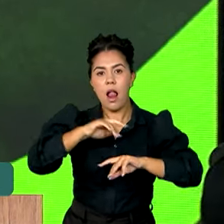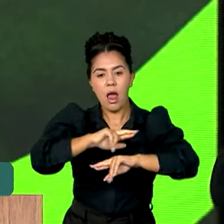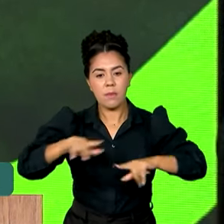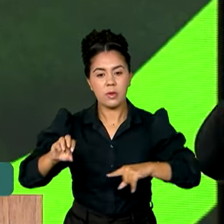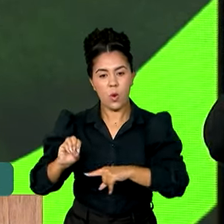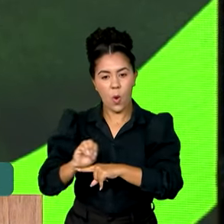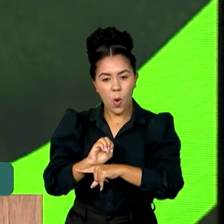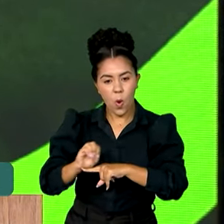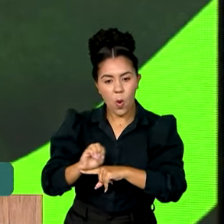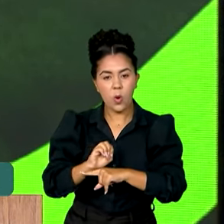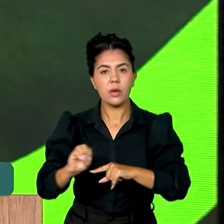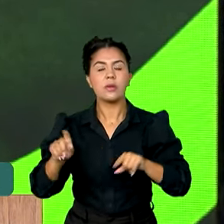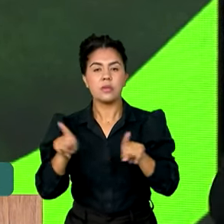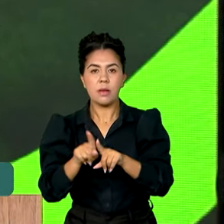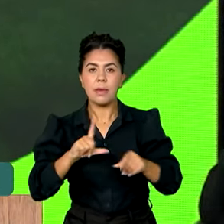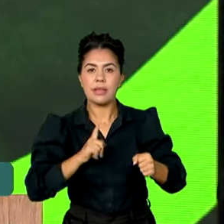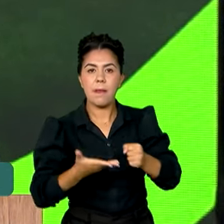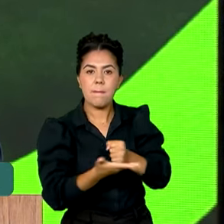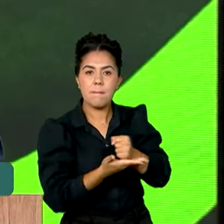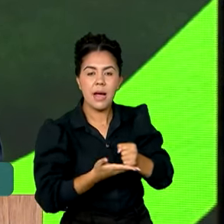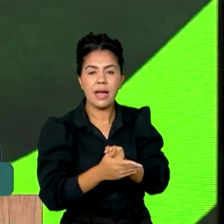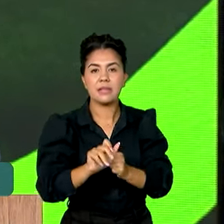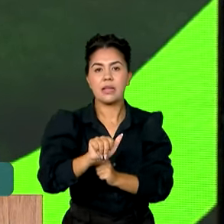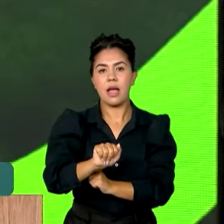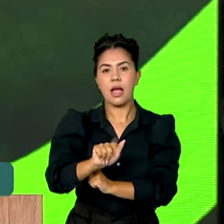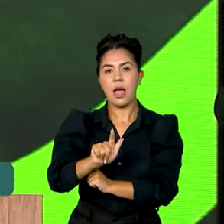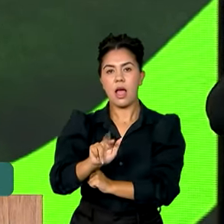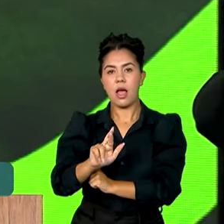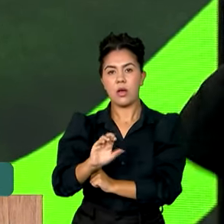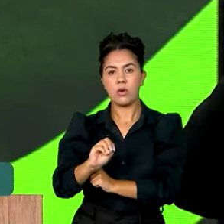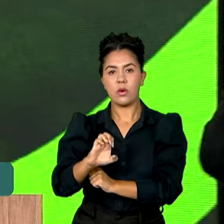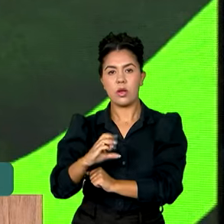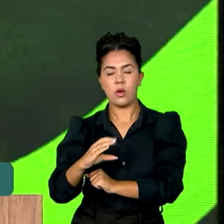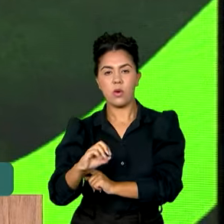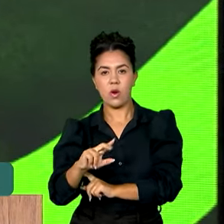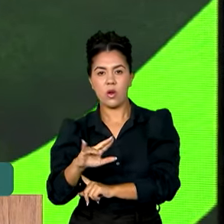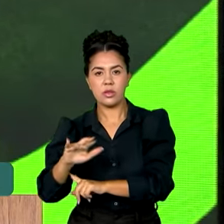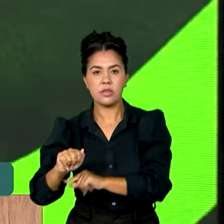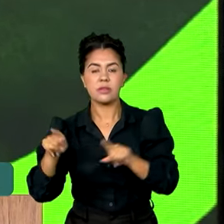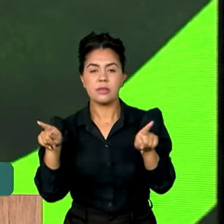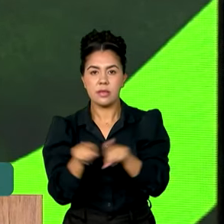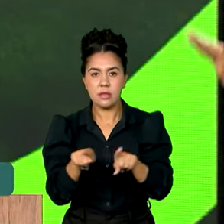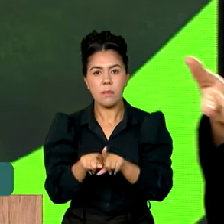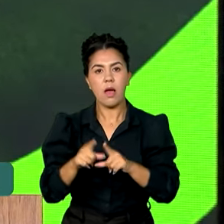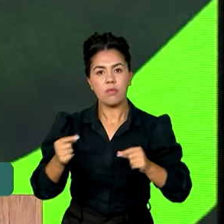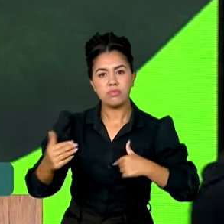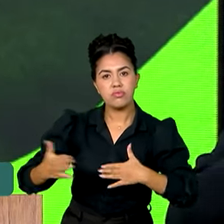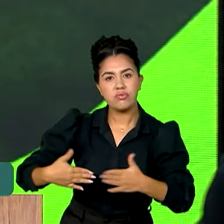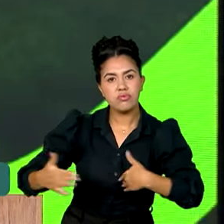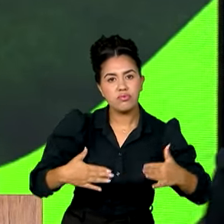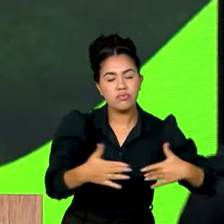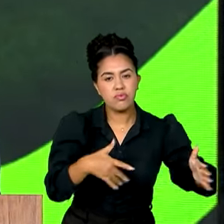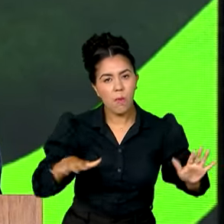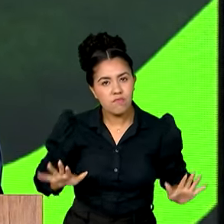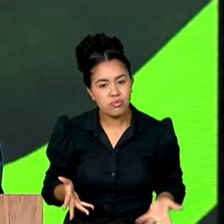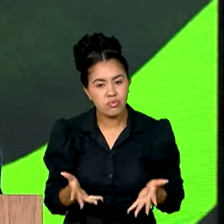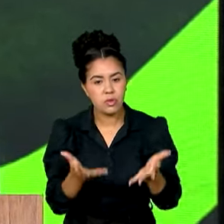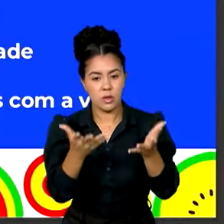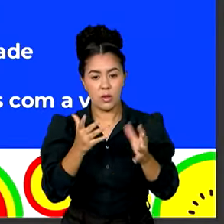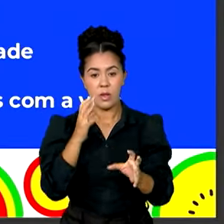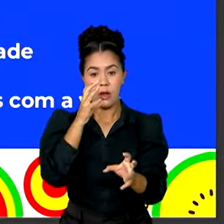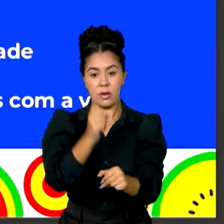de base agroecológica, além de fortalecer a comercialização. São 197